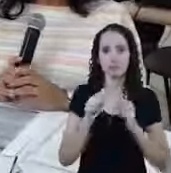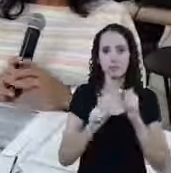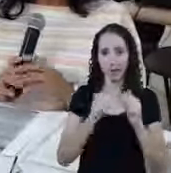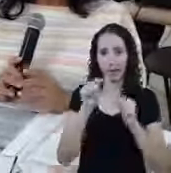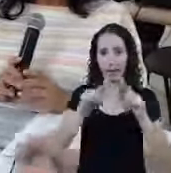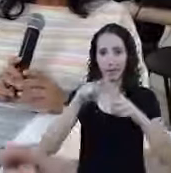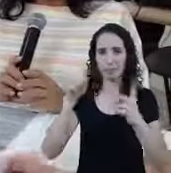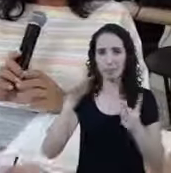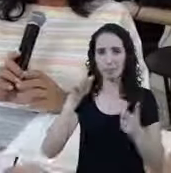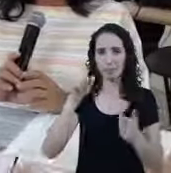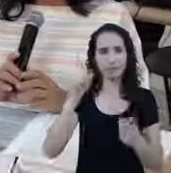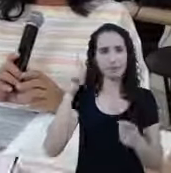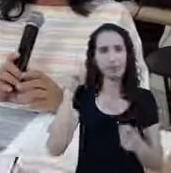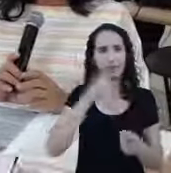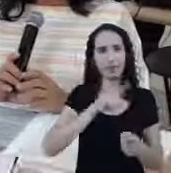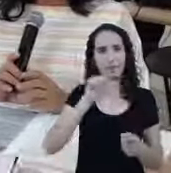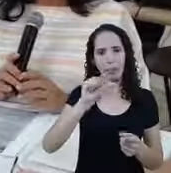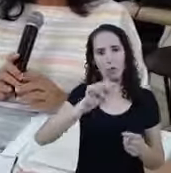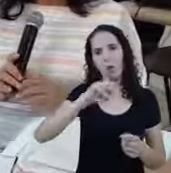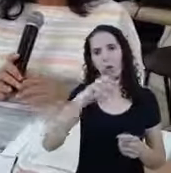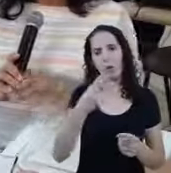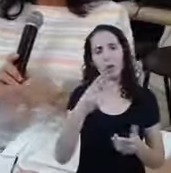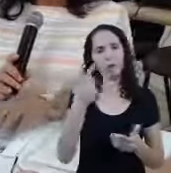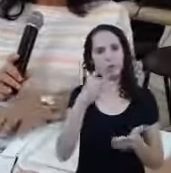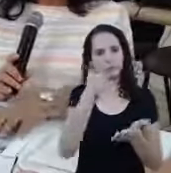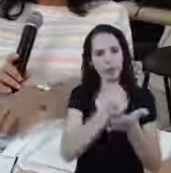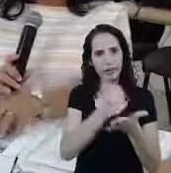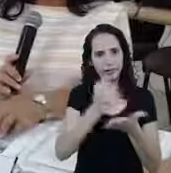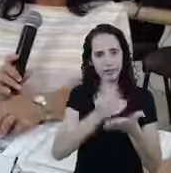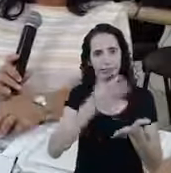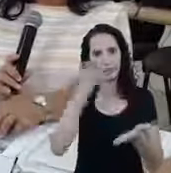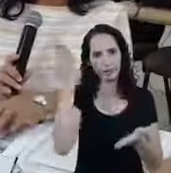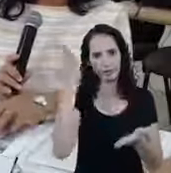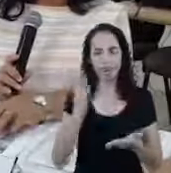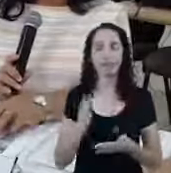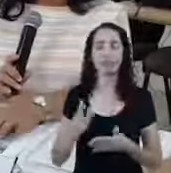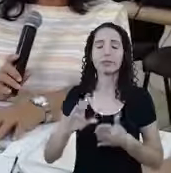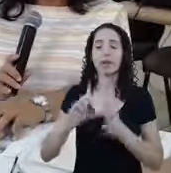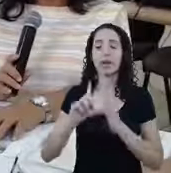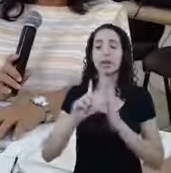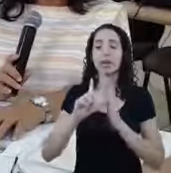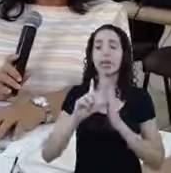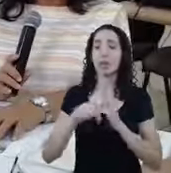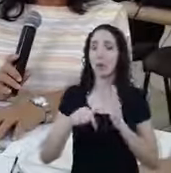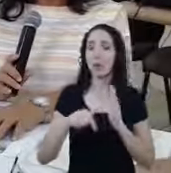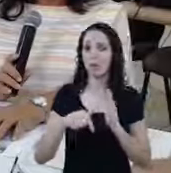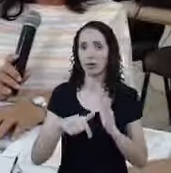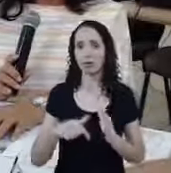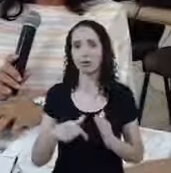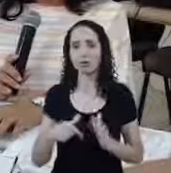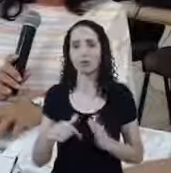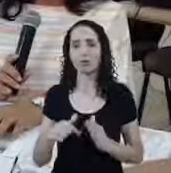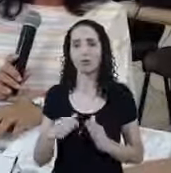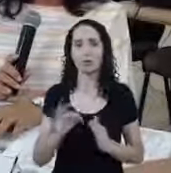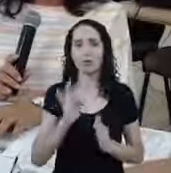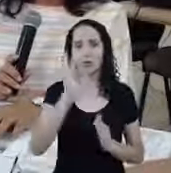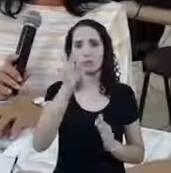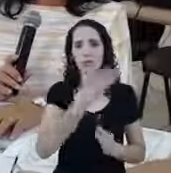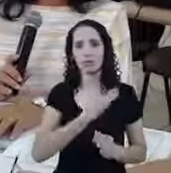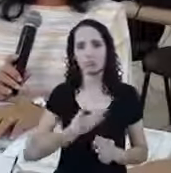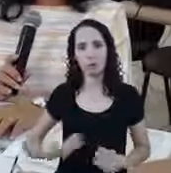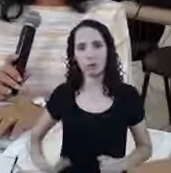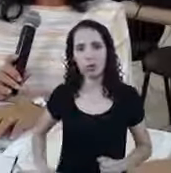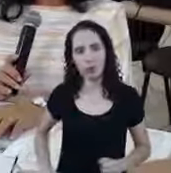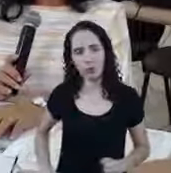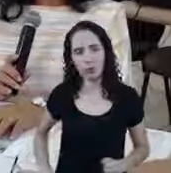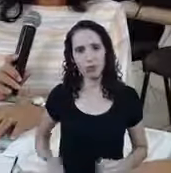Depois desse processamento Eu creio que o governo Estabelecerá essa declaração E essa declaração Dará